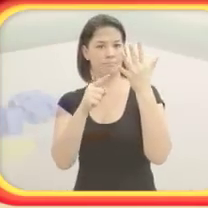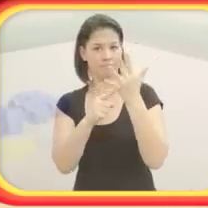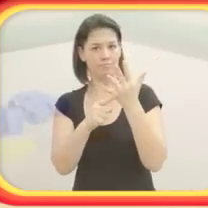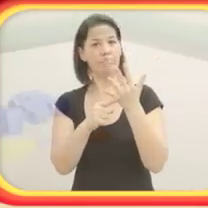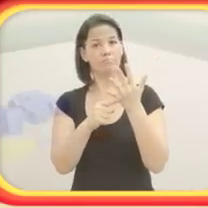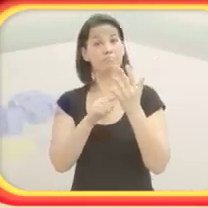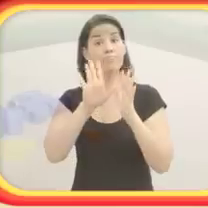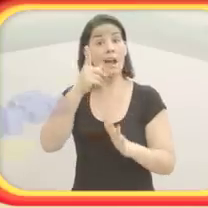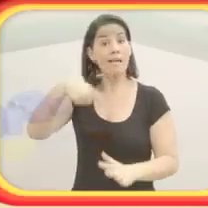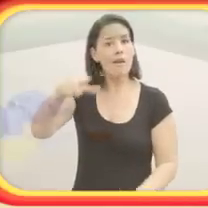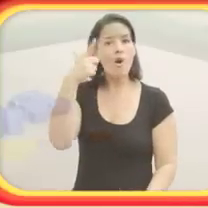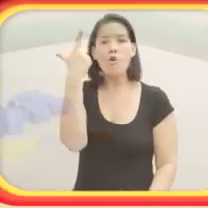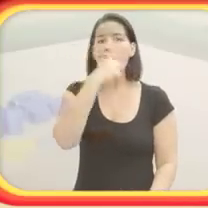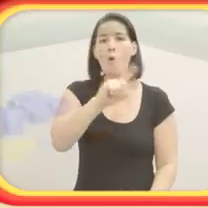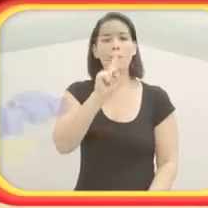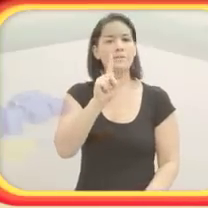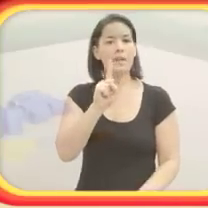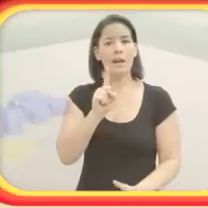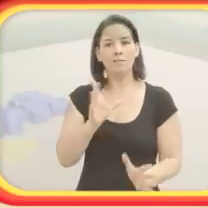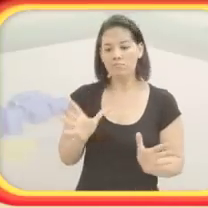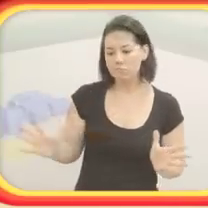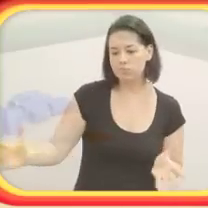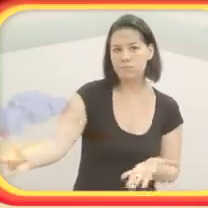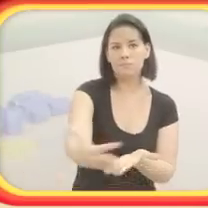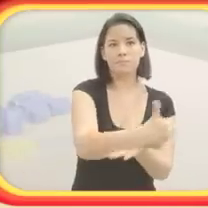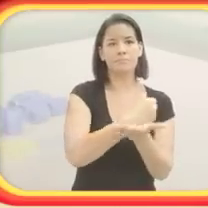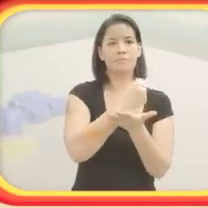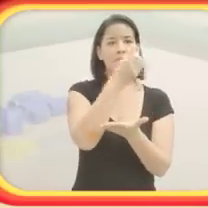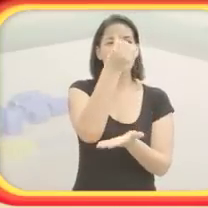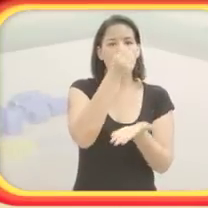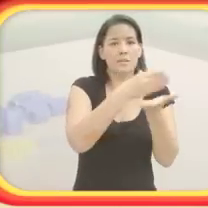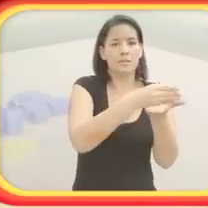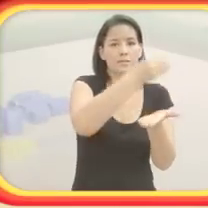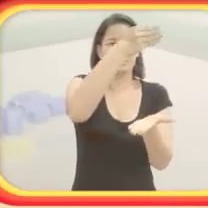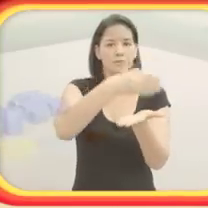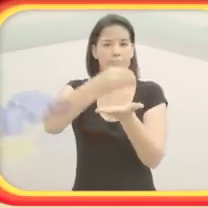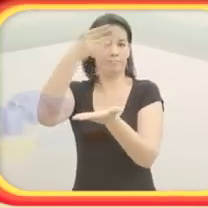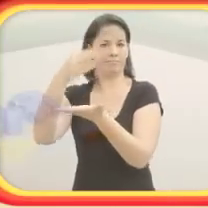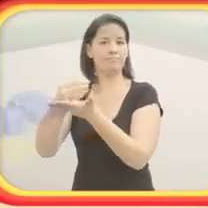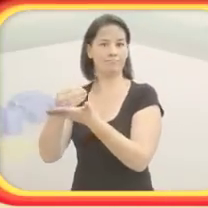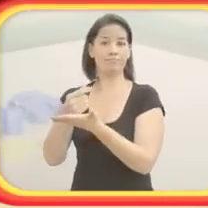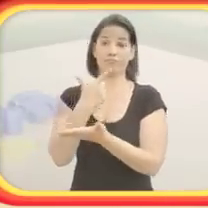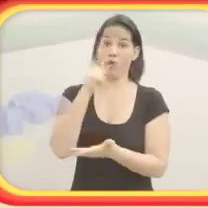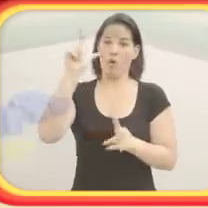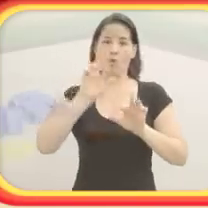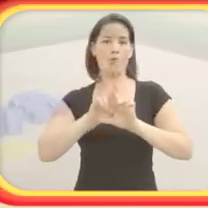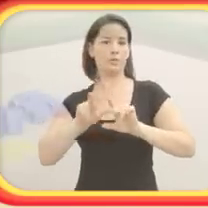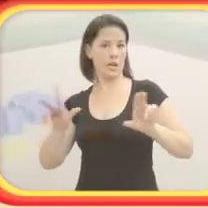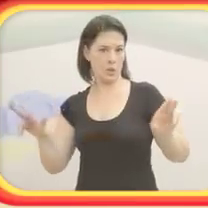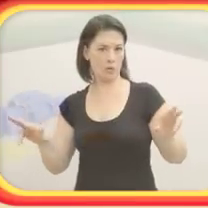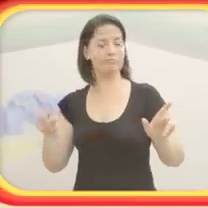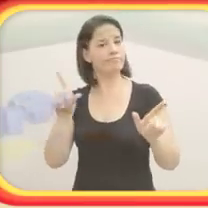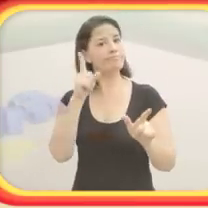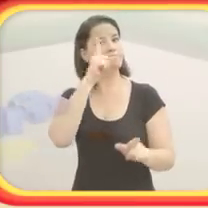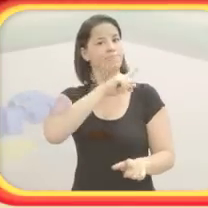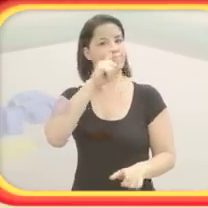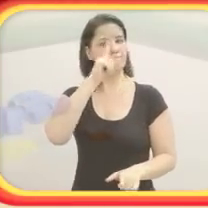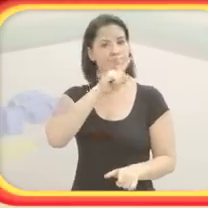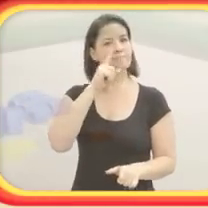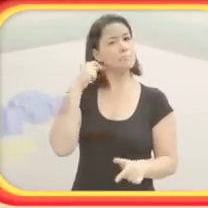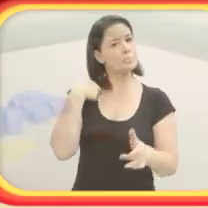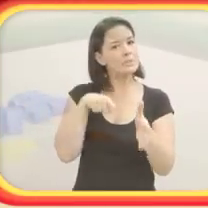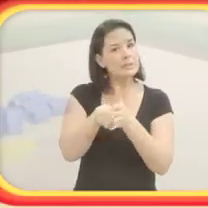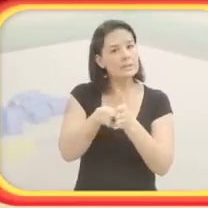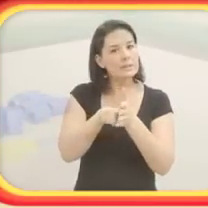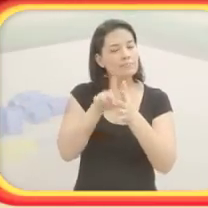exatamente a conexão de quantidade com a contagem, ou seja, a sequência de palavras-número. Então, a atividade que eu criei